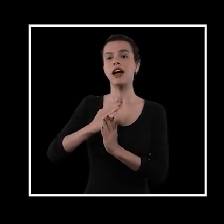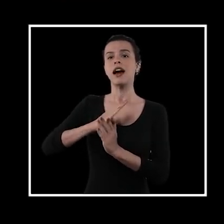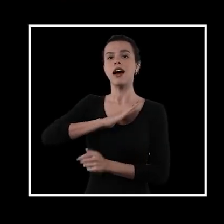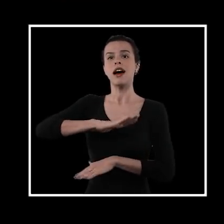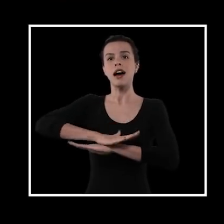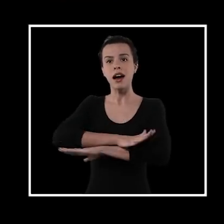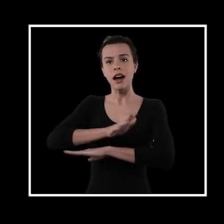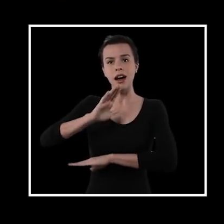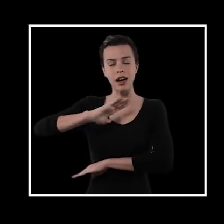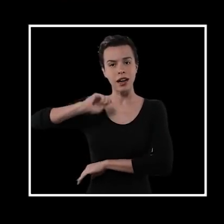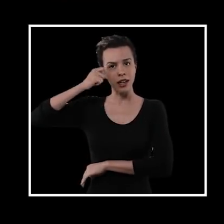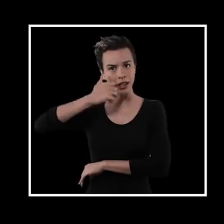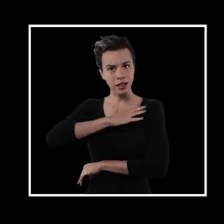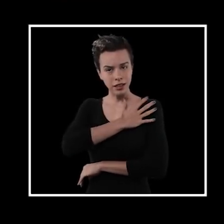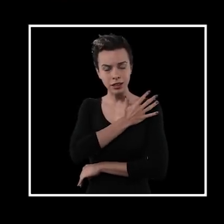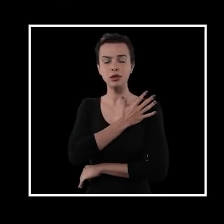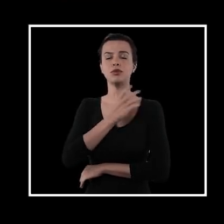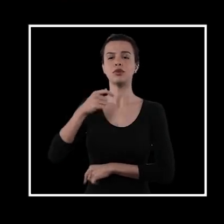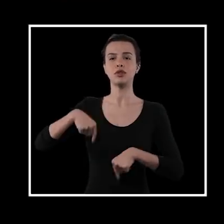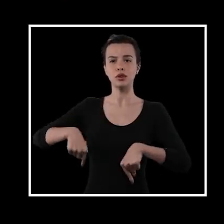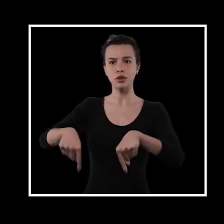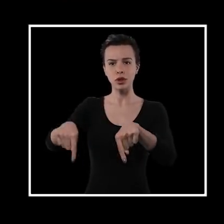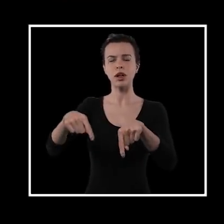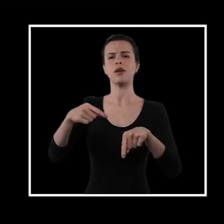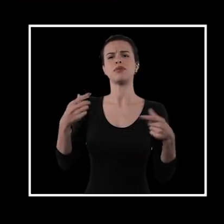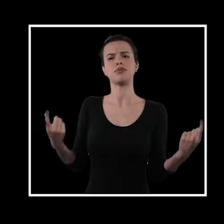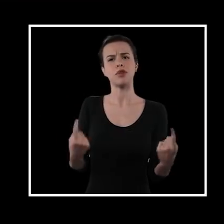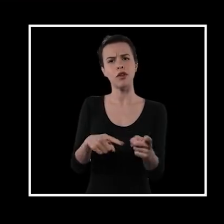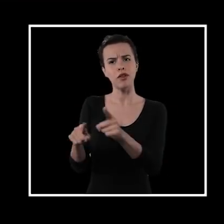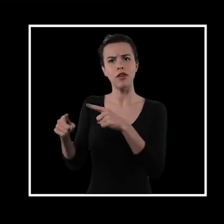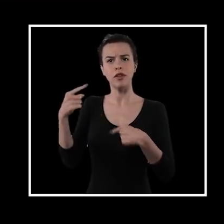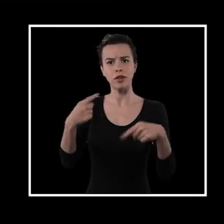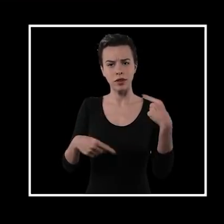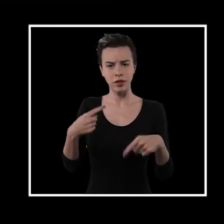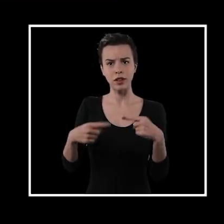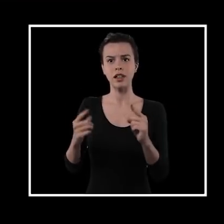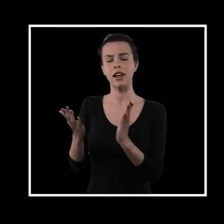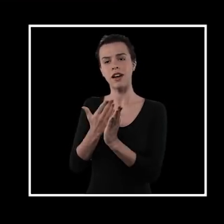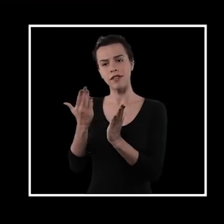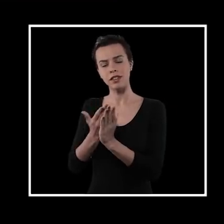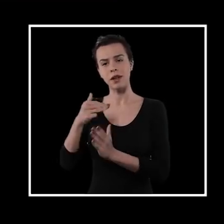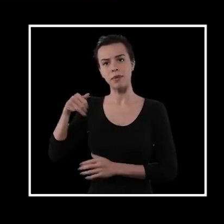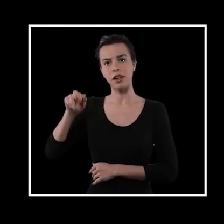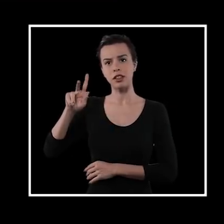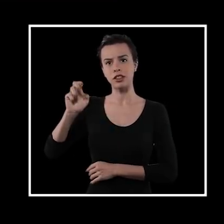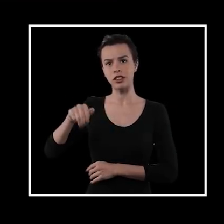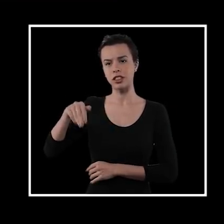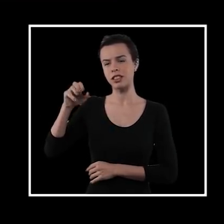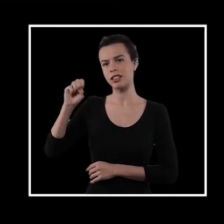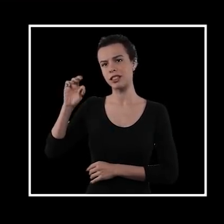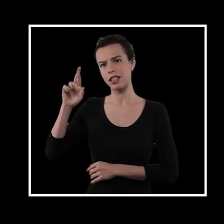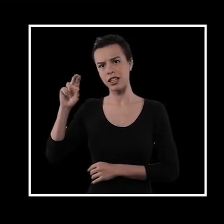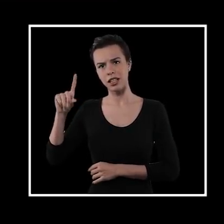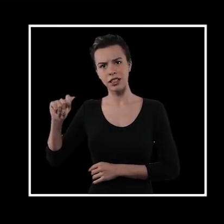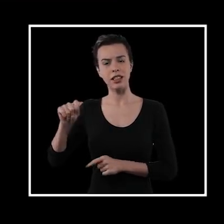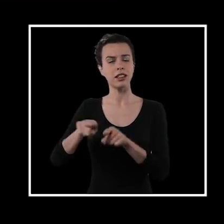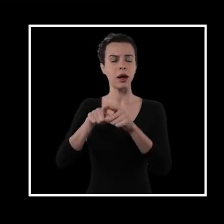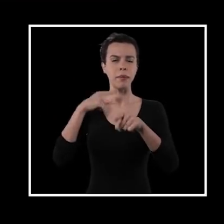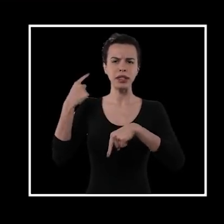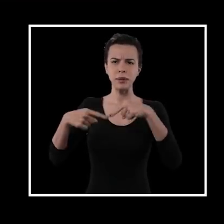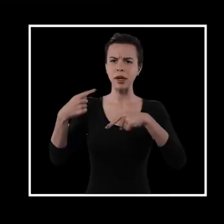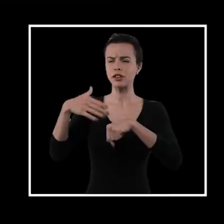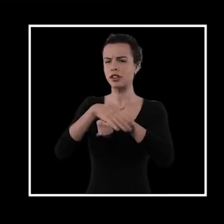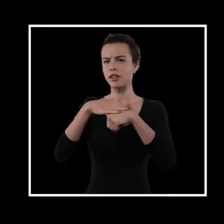debates tanto no campo da produção escrita como na revista Margem Esquerda do Boitempo Editorial e palestras, conversas,